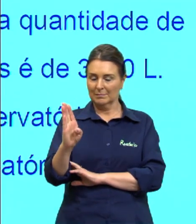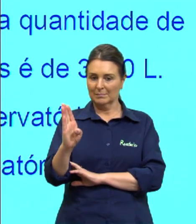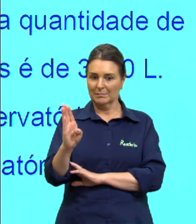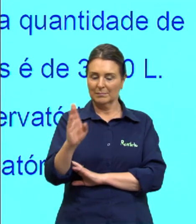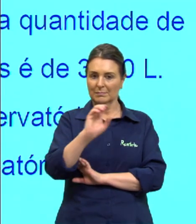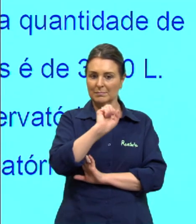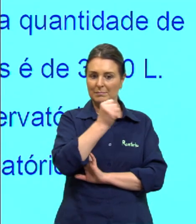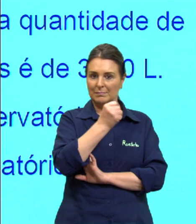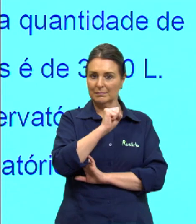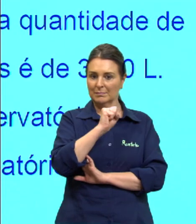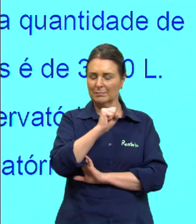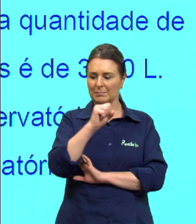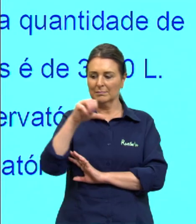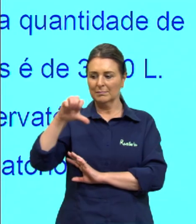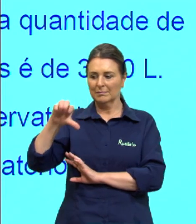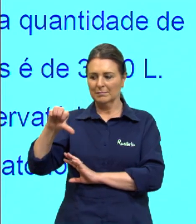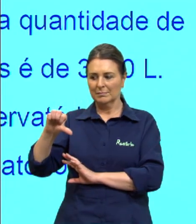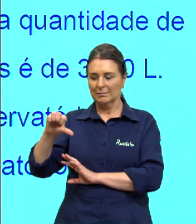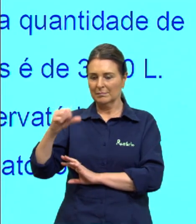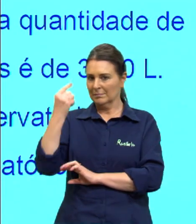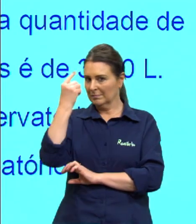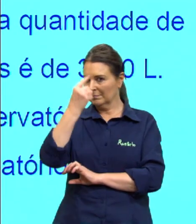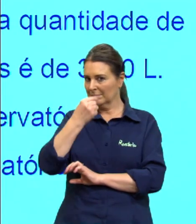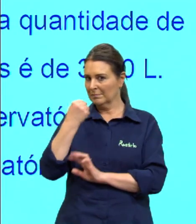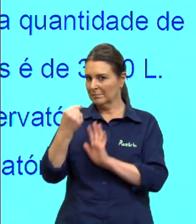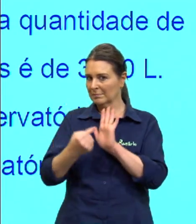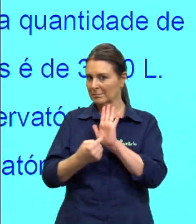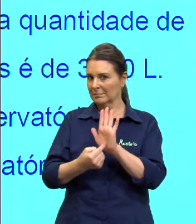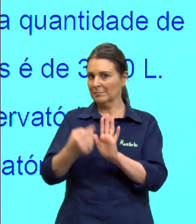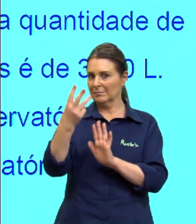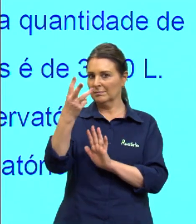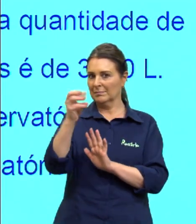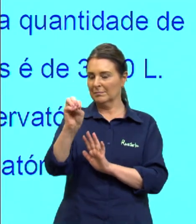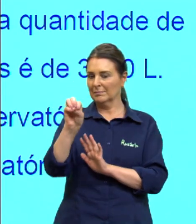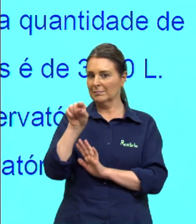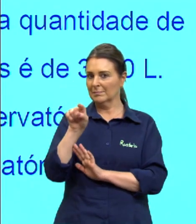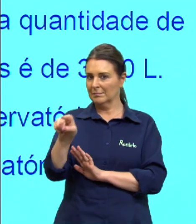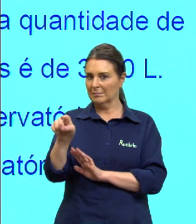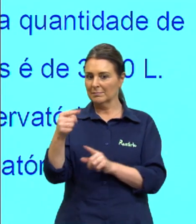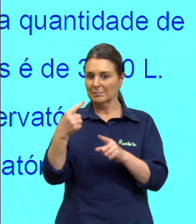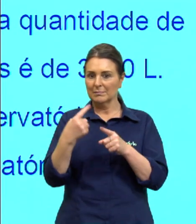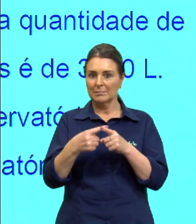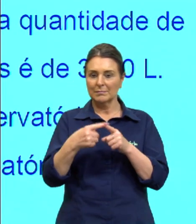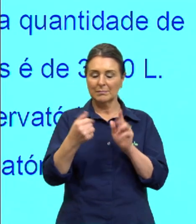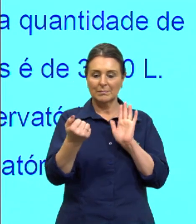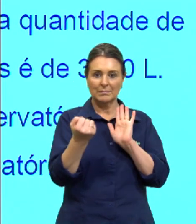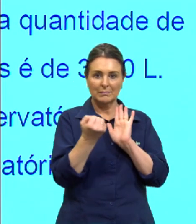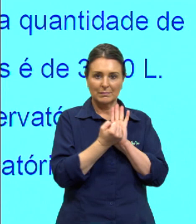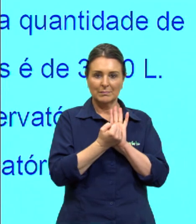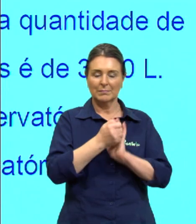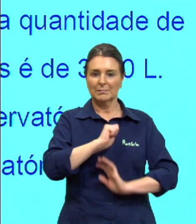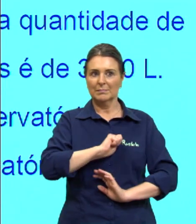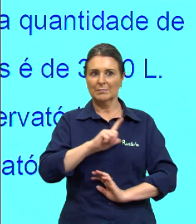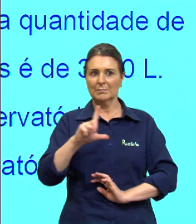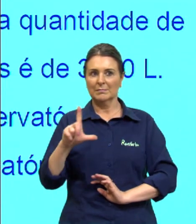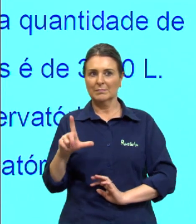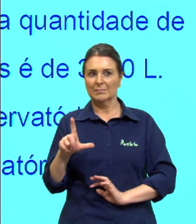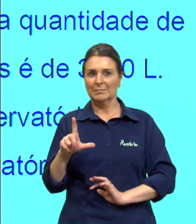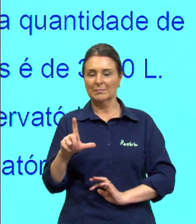8 e 9 horas, mostra 30 mil. Ele está aqui marcado em azul, esse espaço.